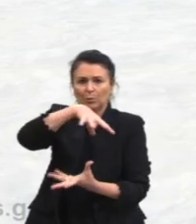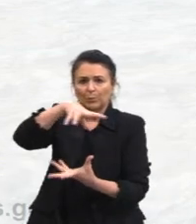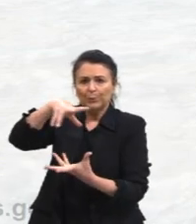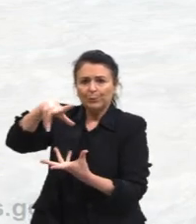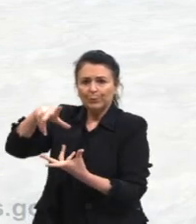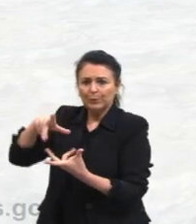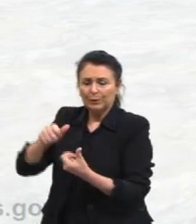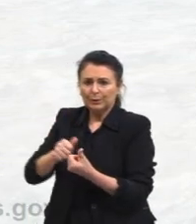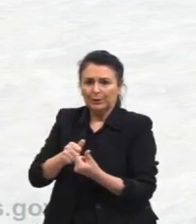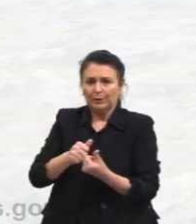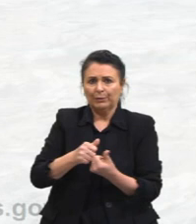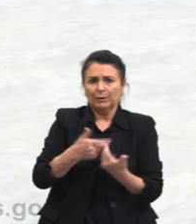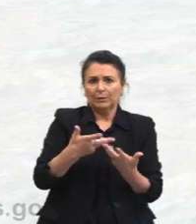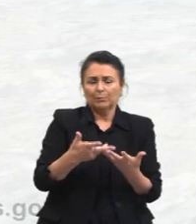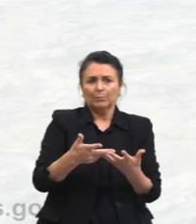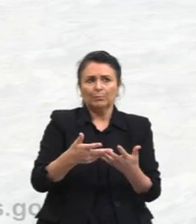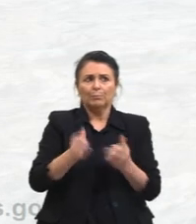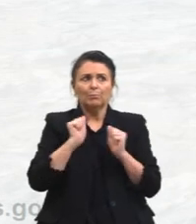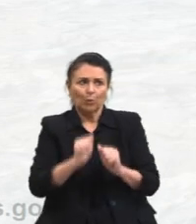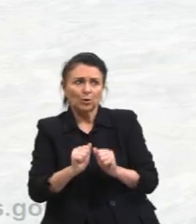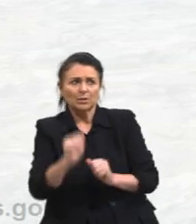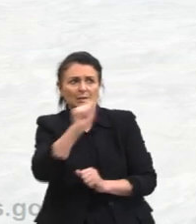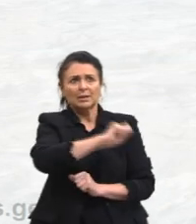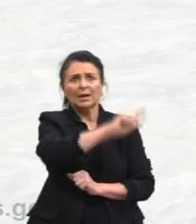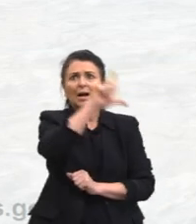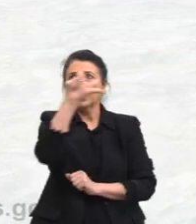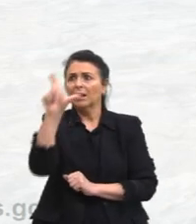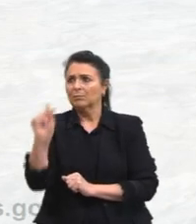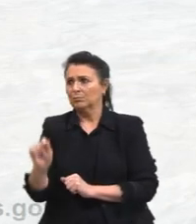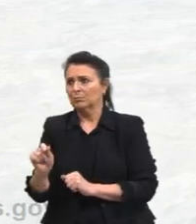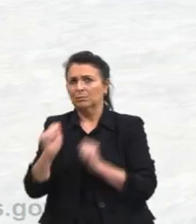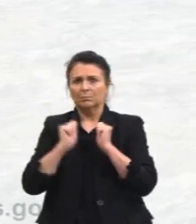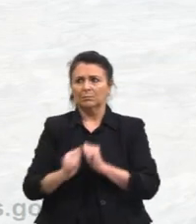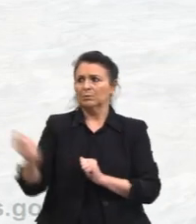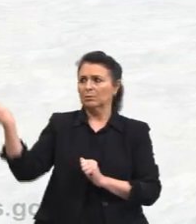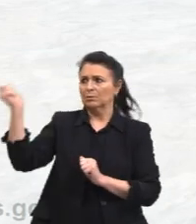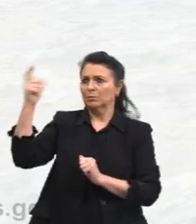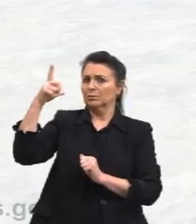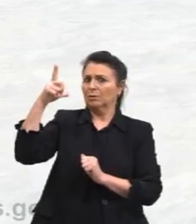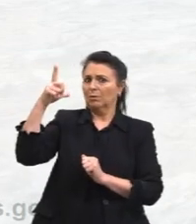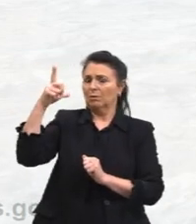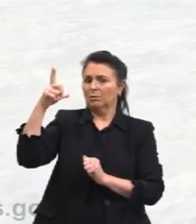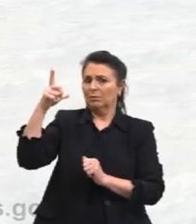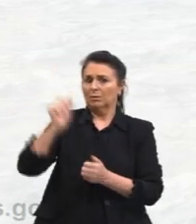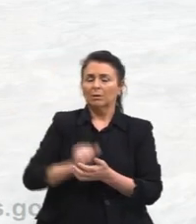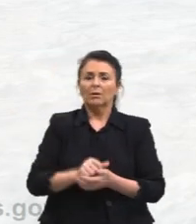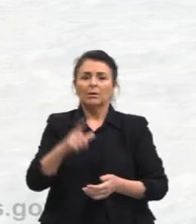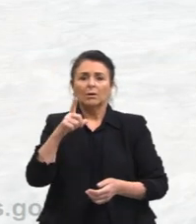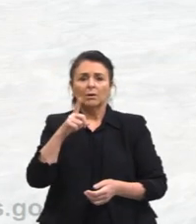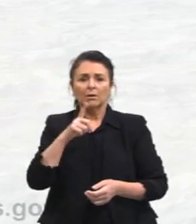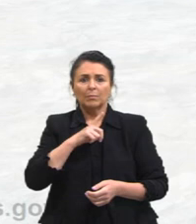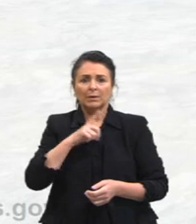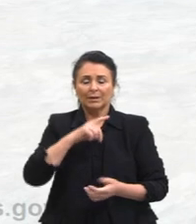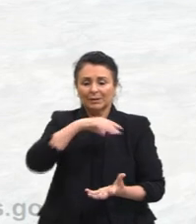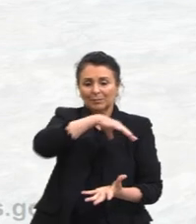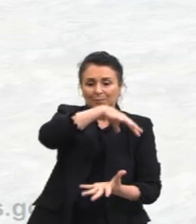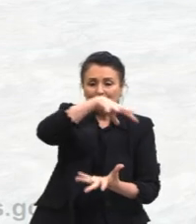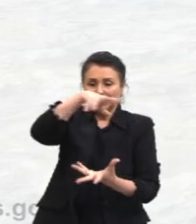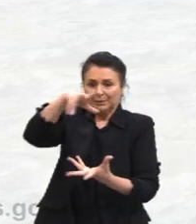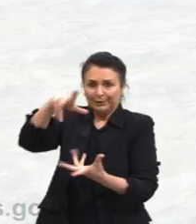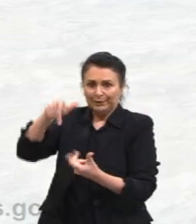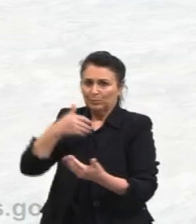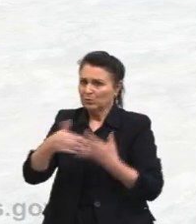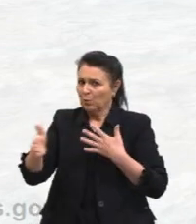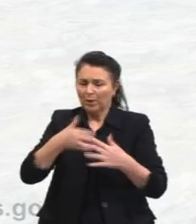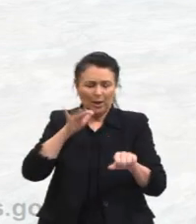corpo, pode ser a Lua, pode ser o Sol, enfim, a gente está... Aqui eu acabei colocando planeta, mas pode ser qualquer